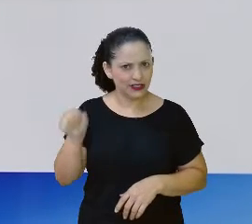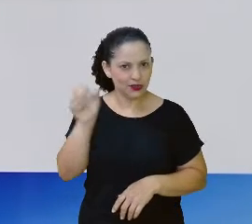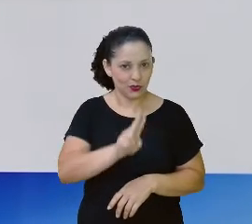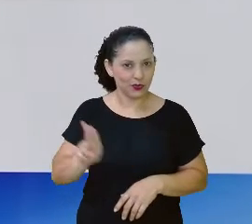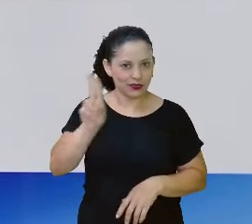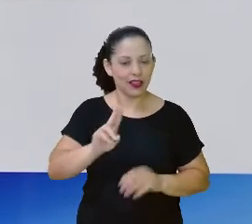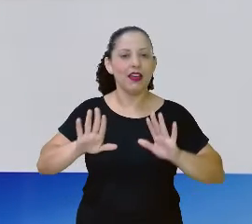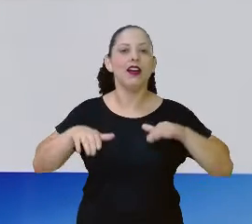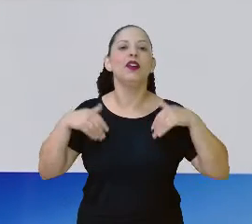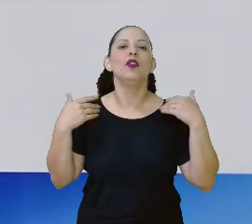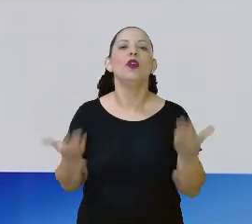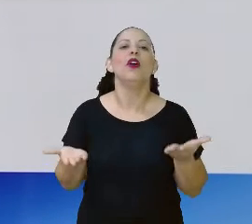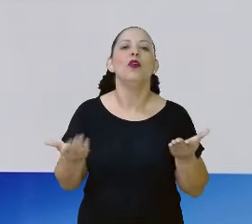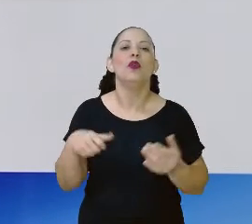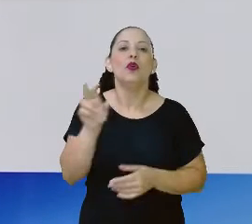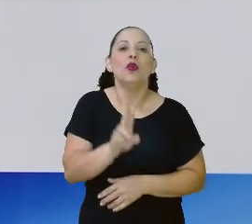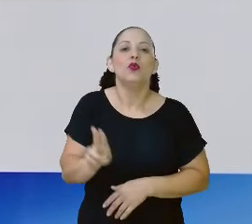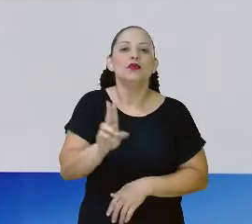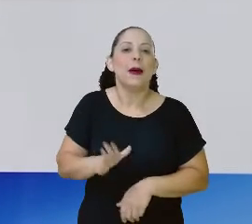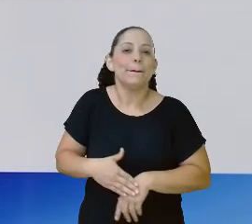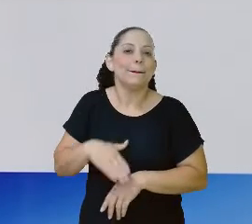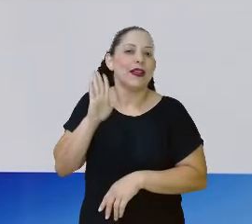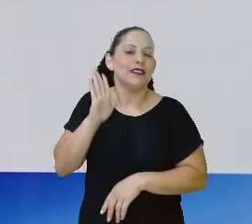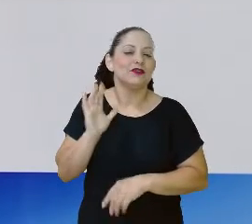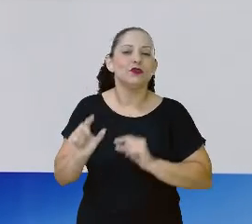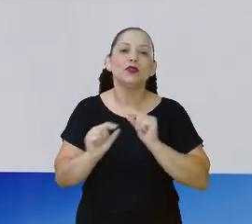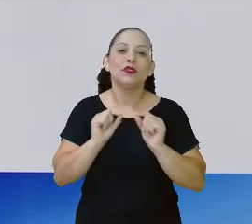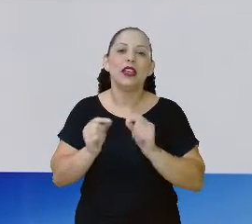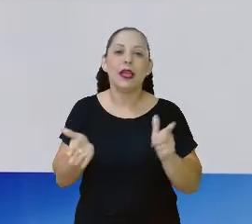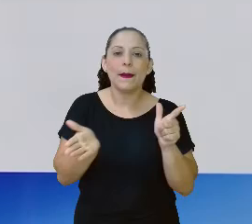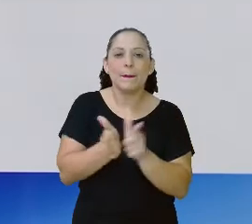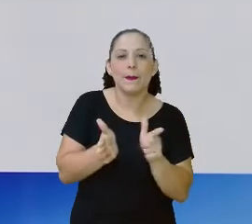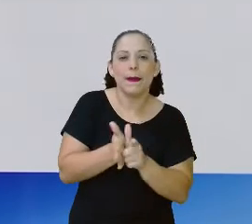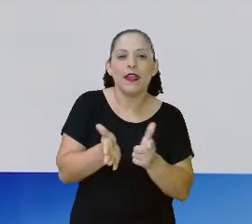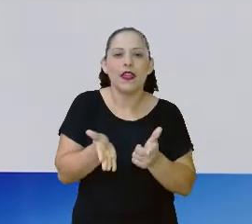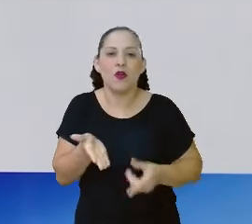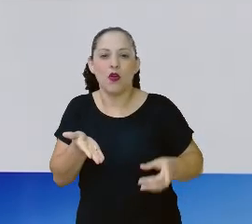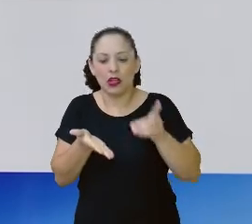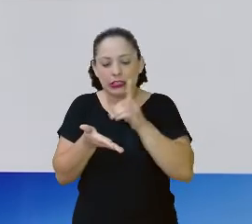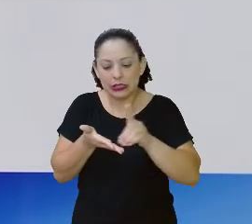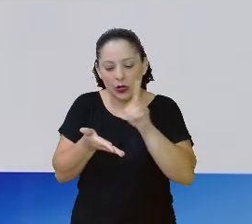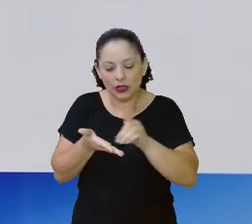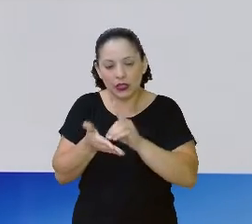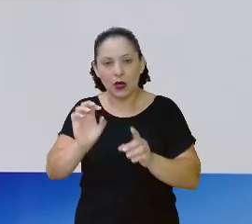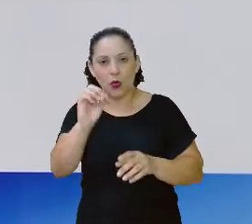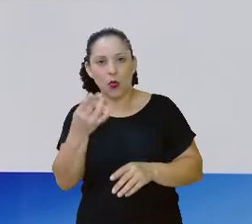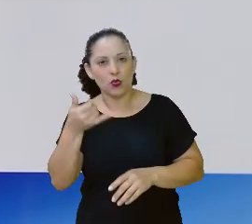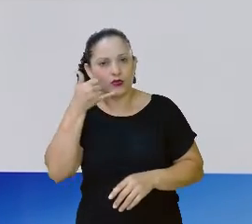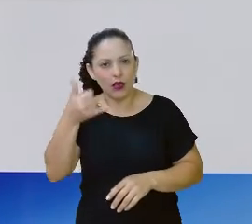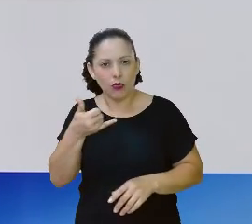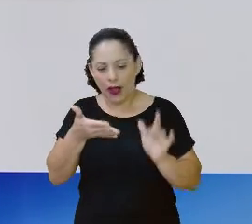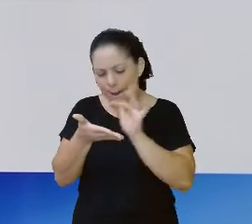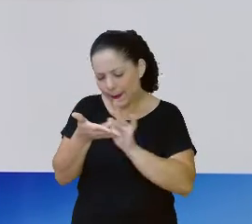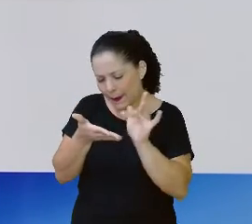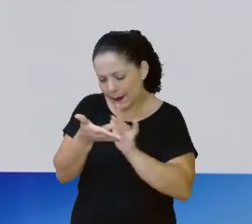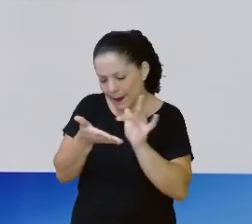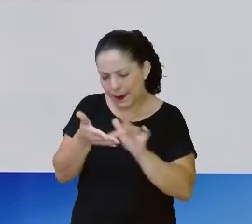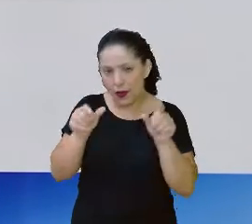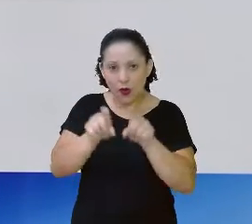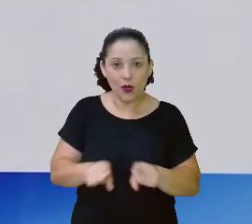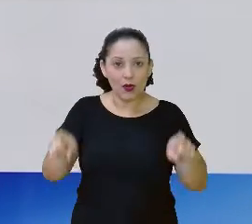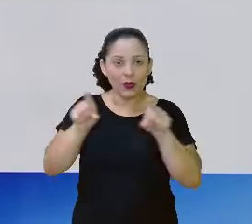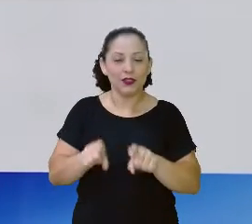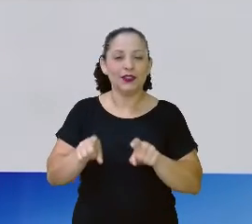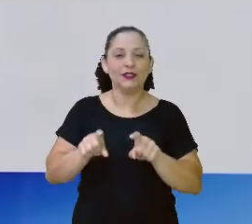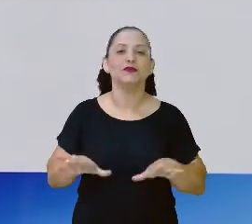Qual o dicionário que você mais usa? O de papel, ou no celular, no computador? Diz para a gente aí, eu gostaria muito de